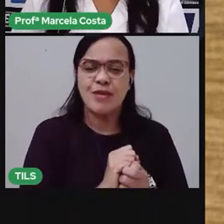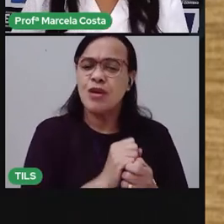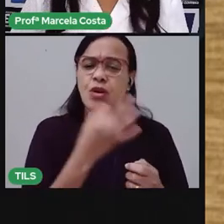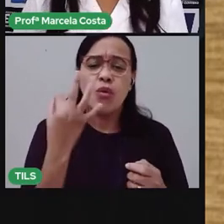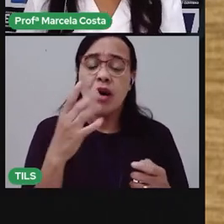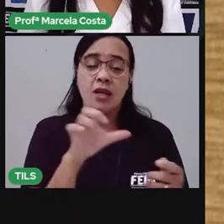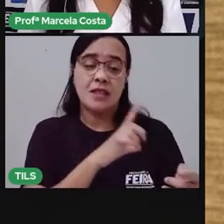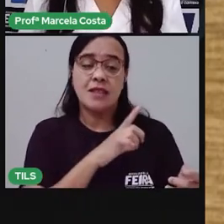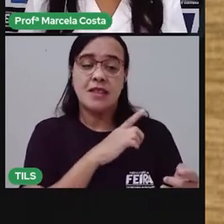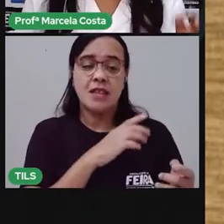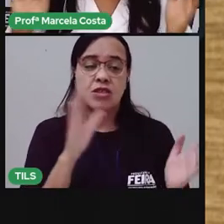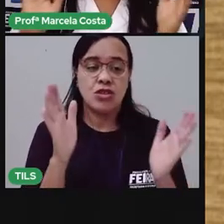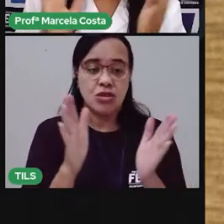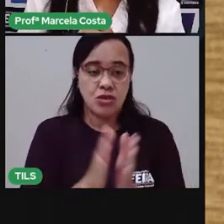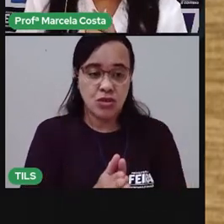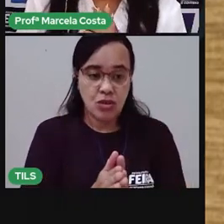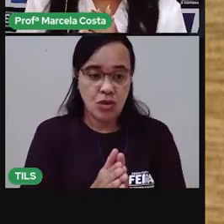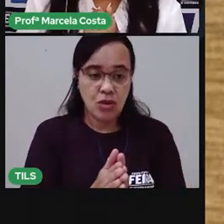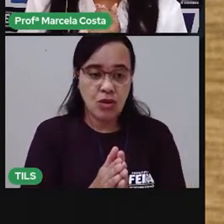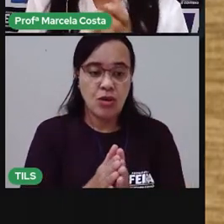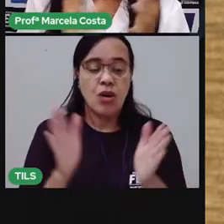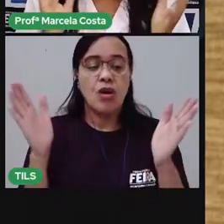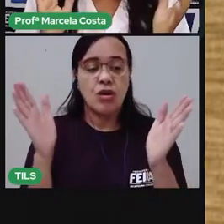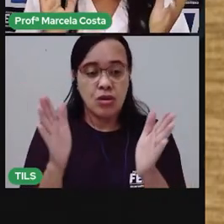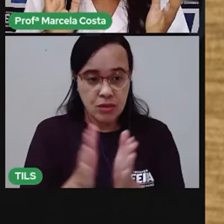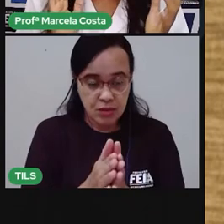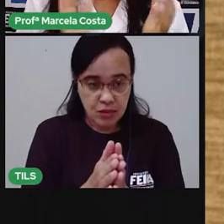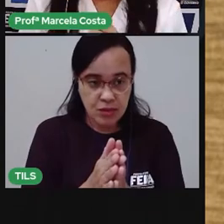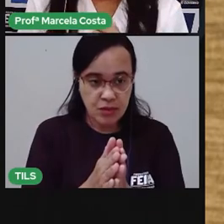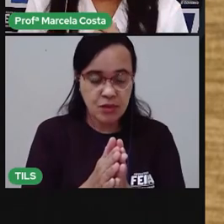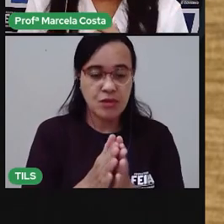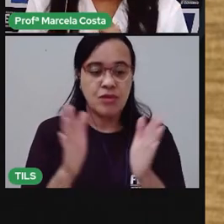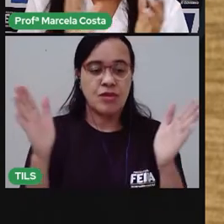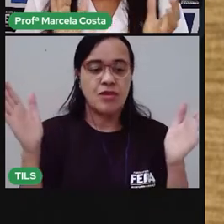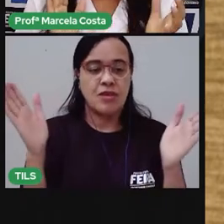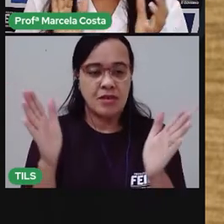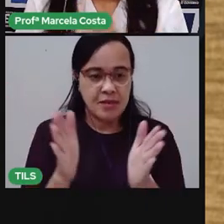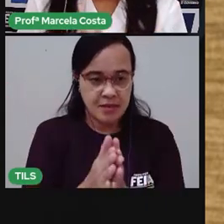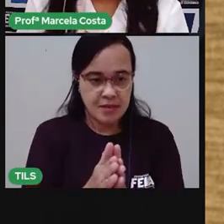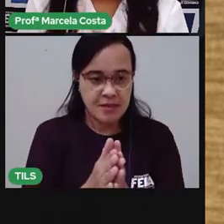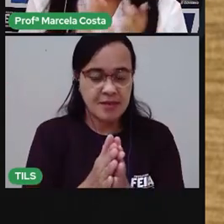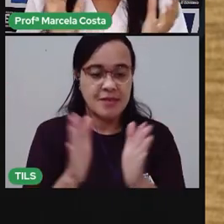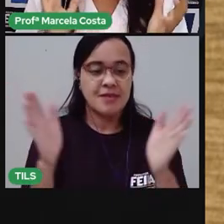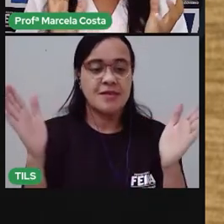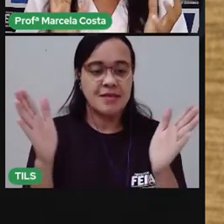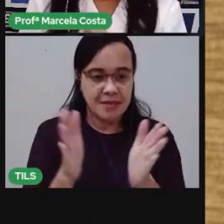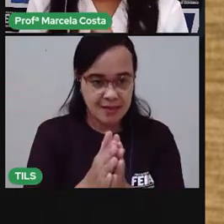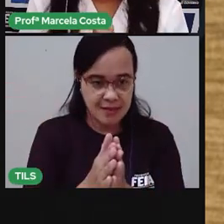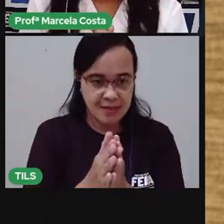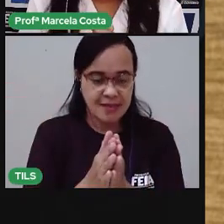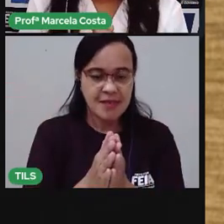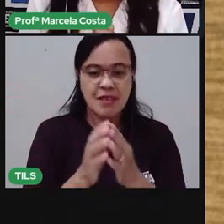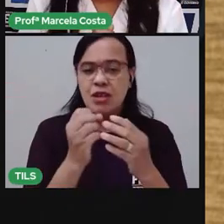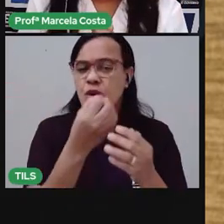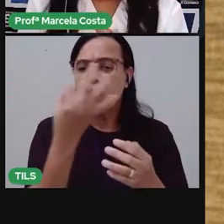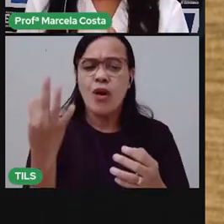tem? Cho-co-la-te.